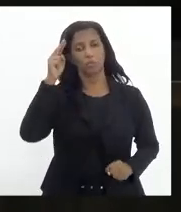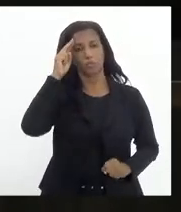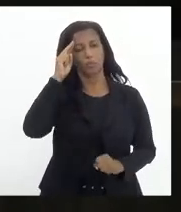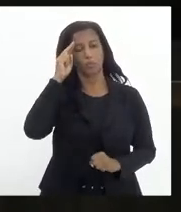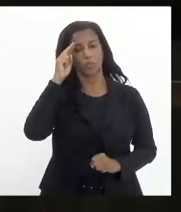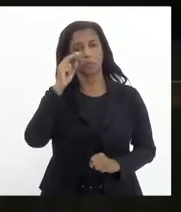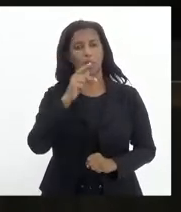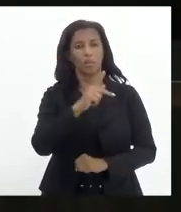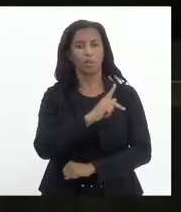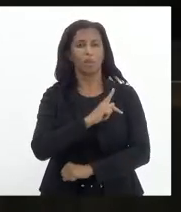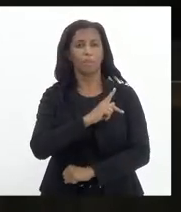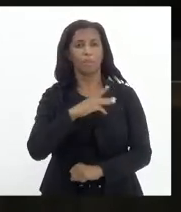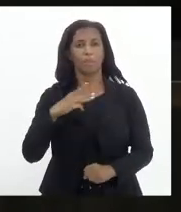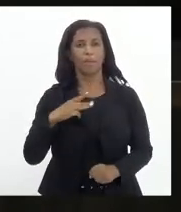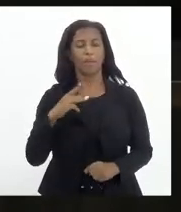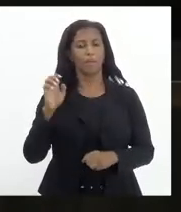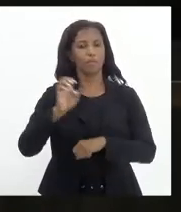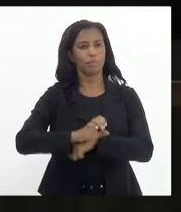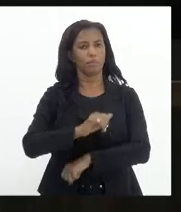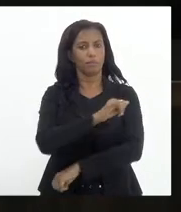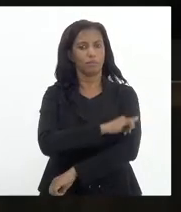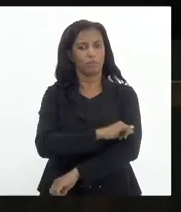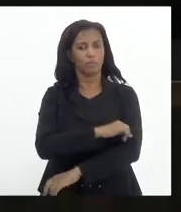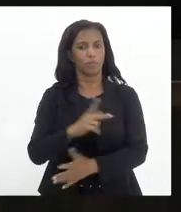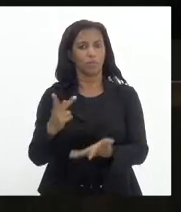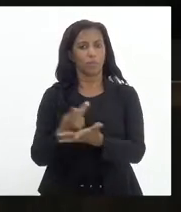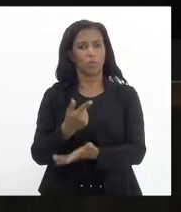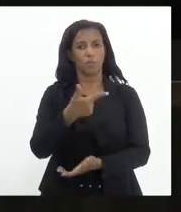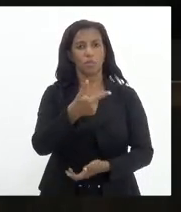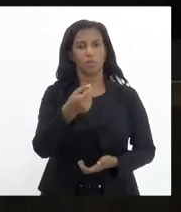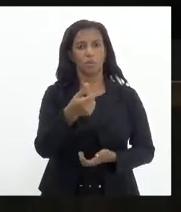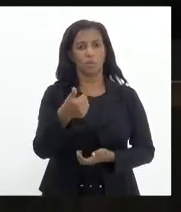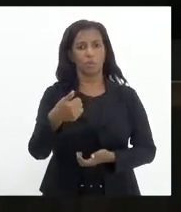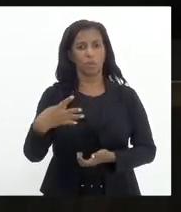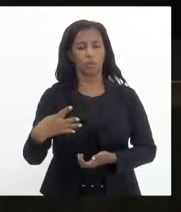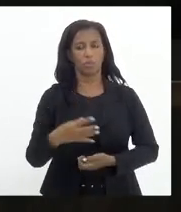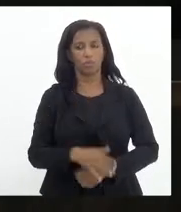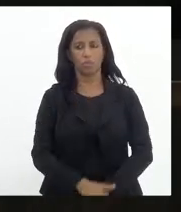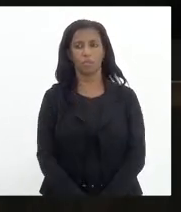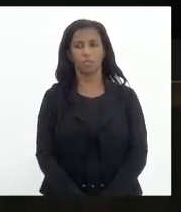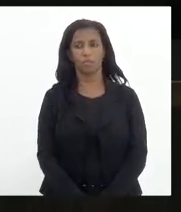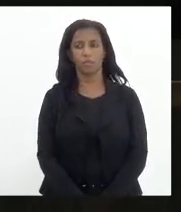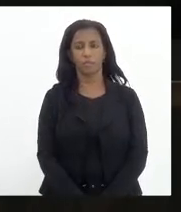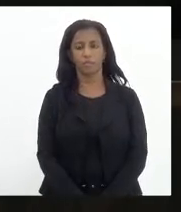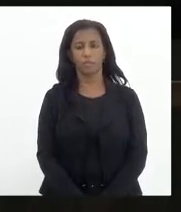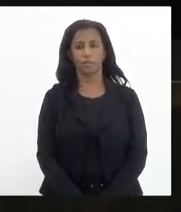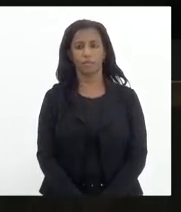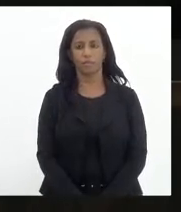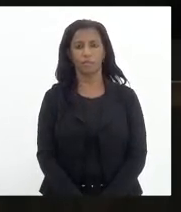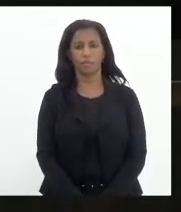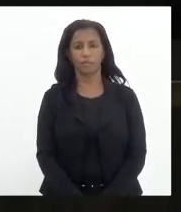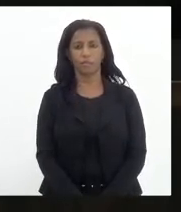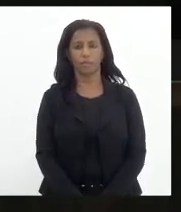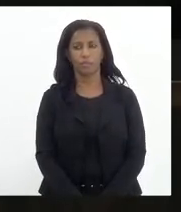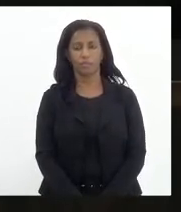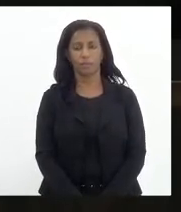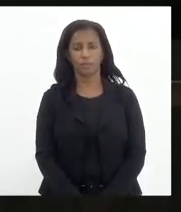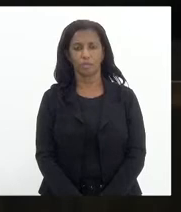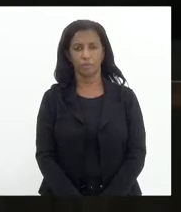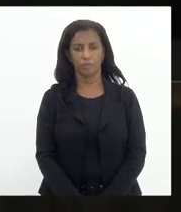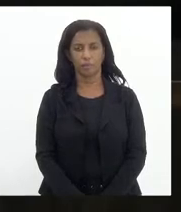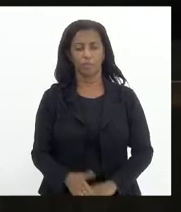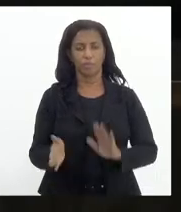Militar do Estado do Rio de Janeiro, realizado no ano de 2014 e da Outras Providências.